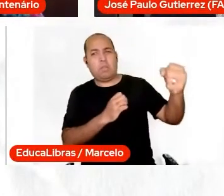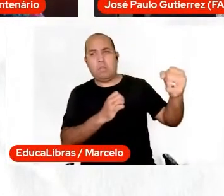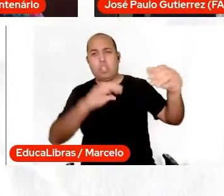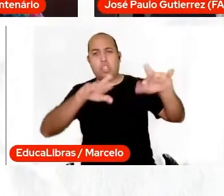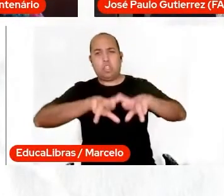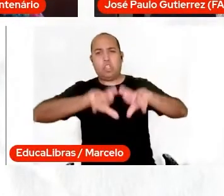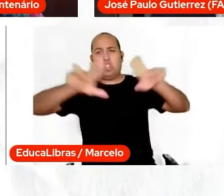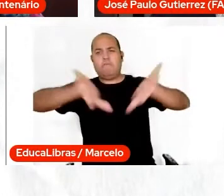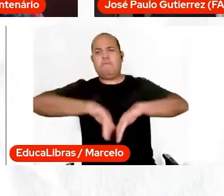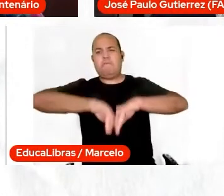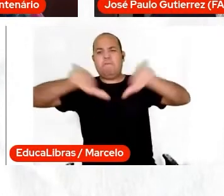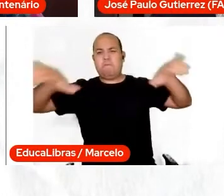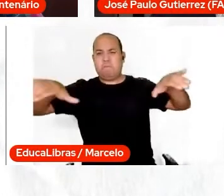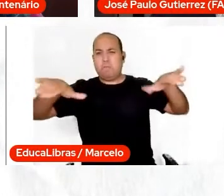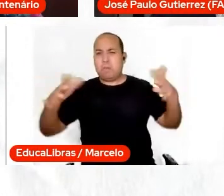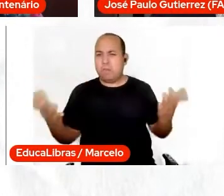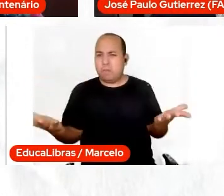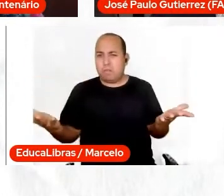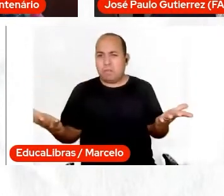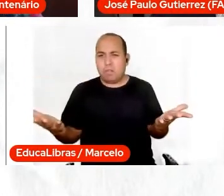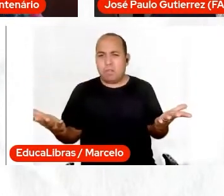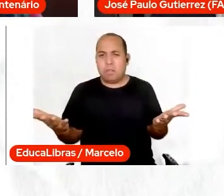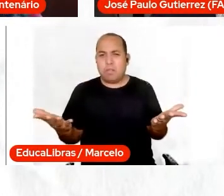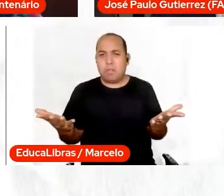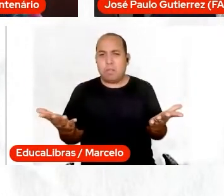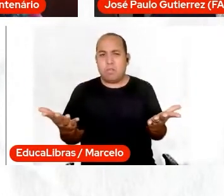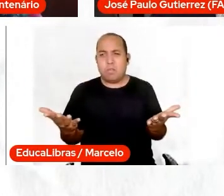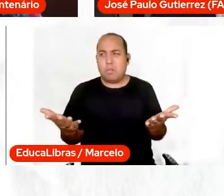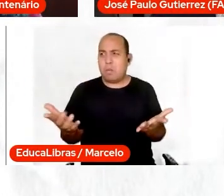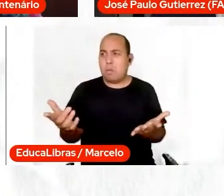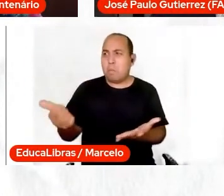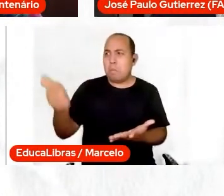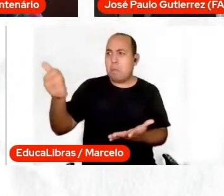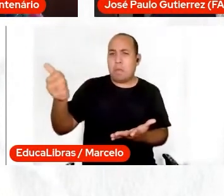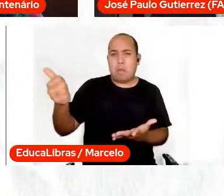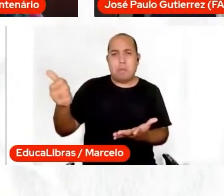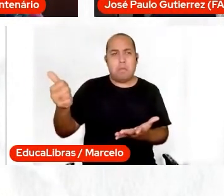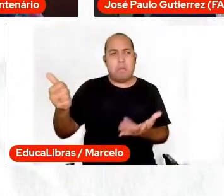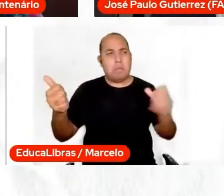que a polícia diariamente mate